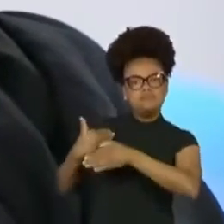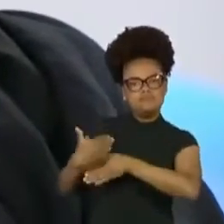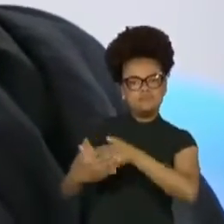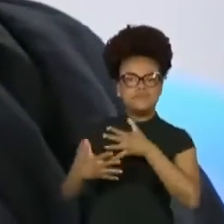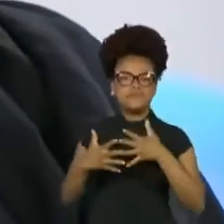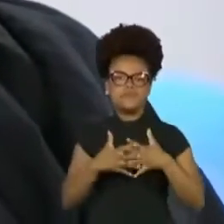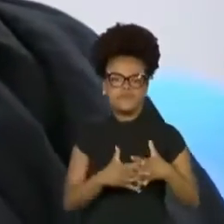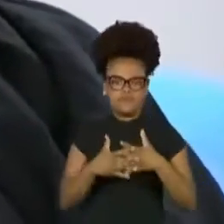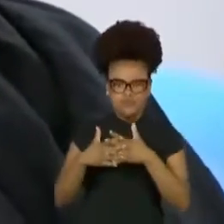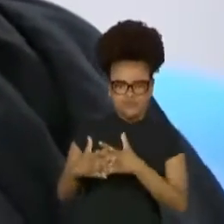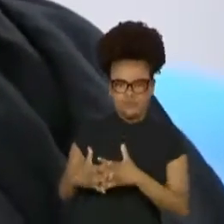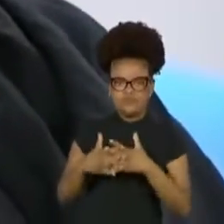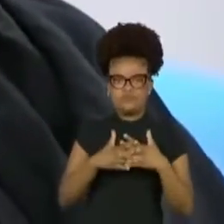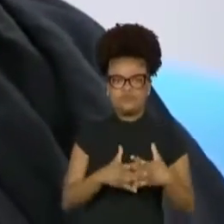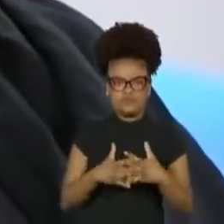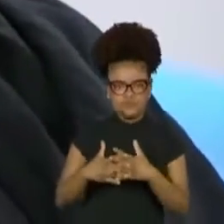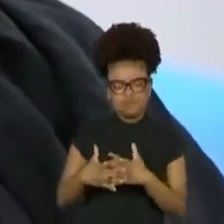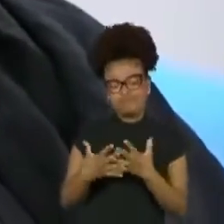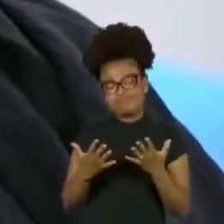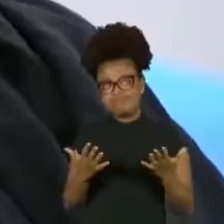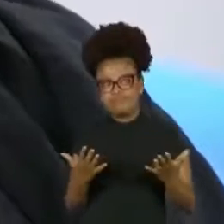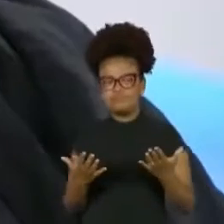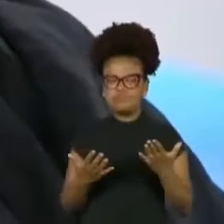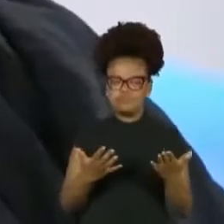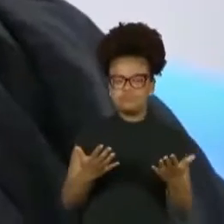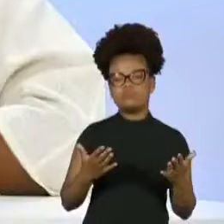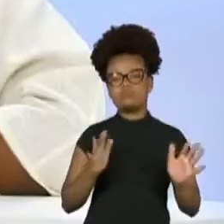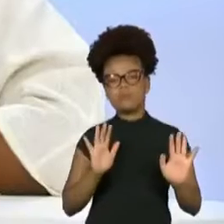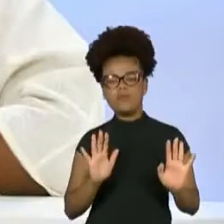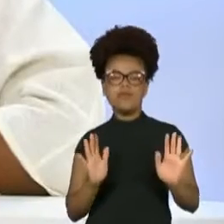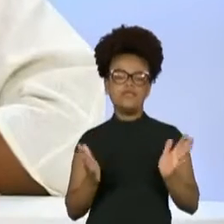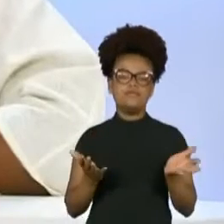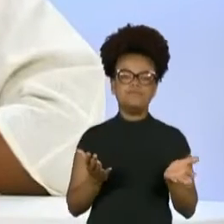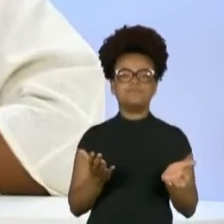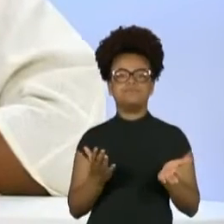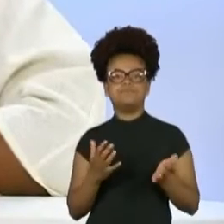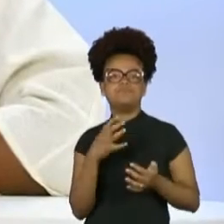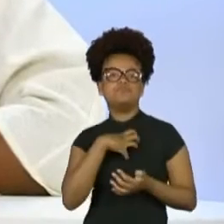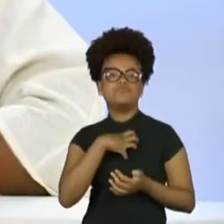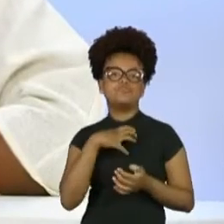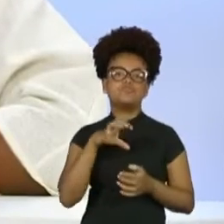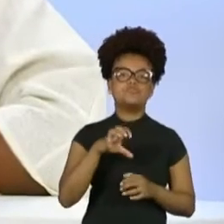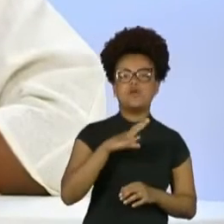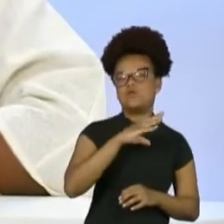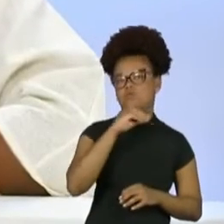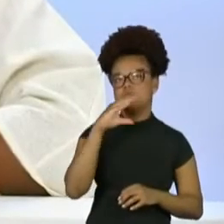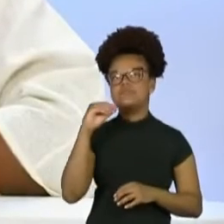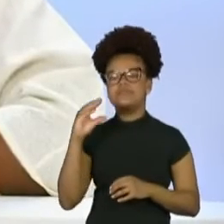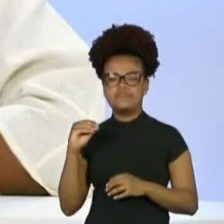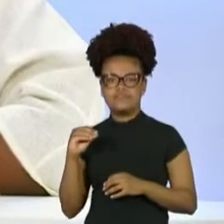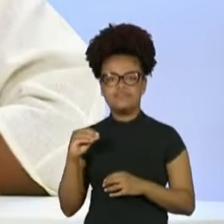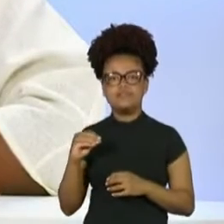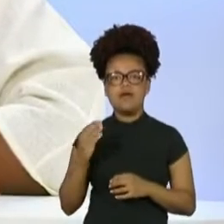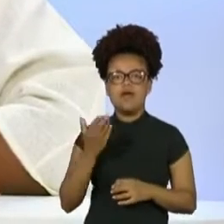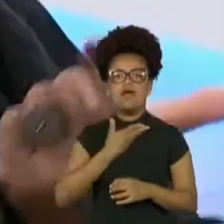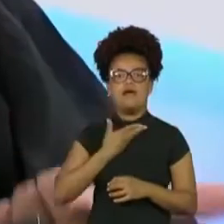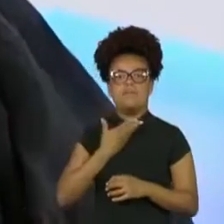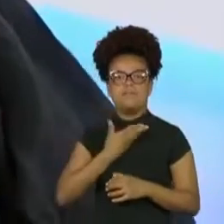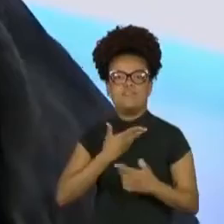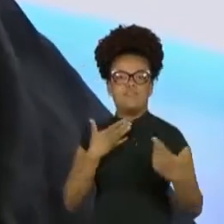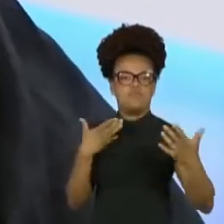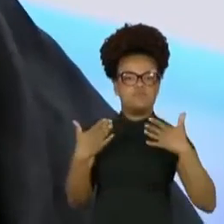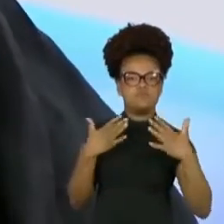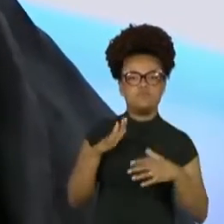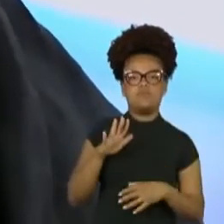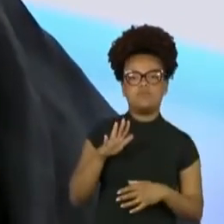de, as pessoas, sabe como é adolescente, né? Minhas amiguinhas falavam, seu nariz é chato, seu cabelo é